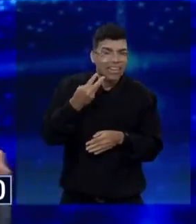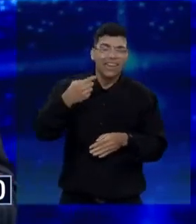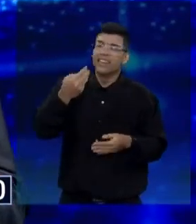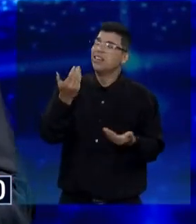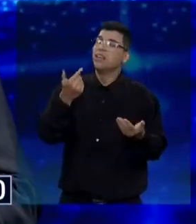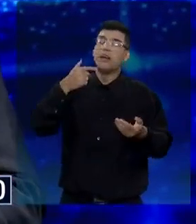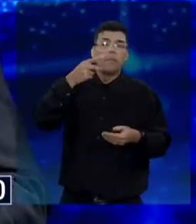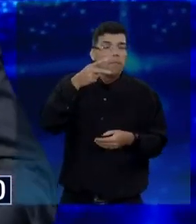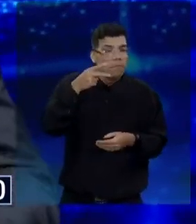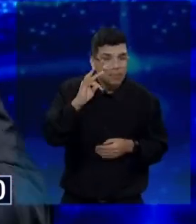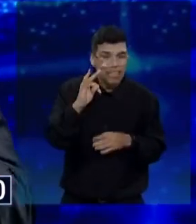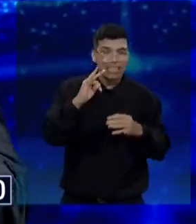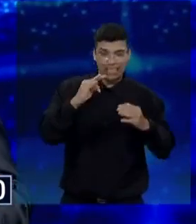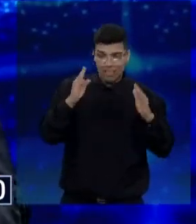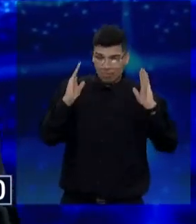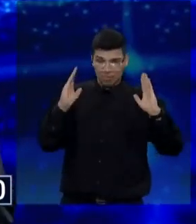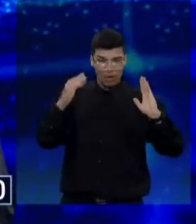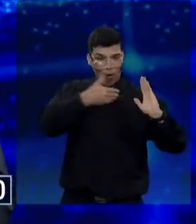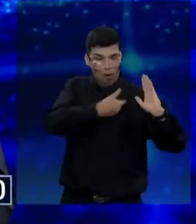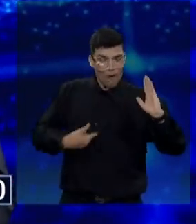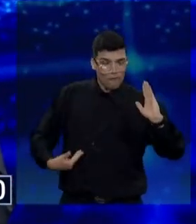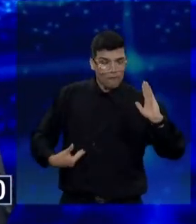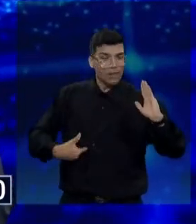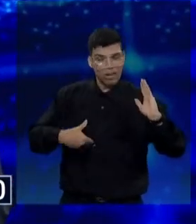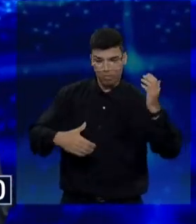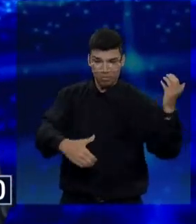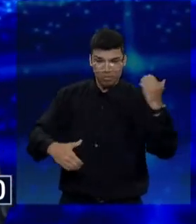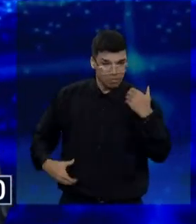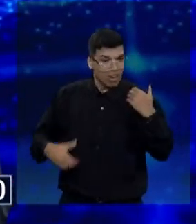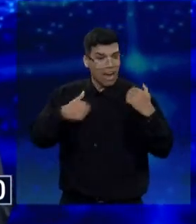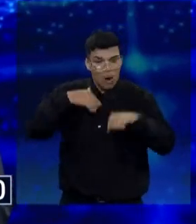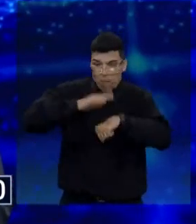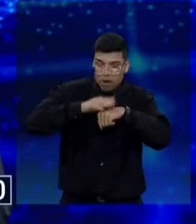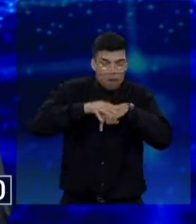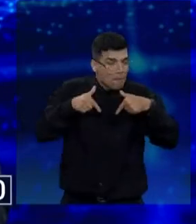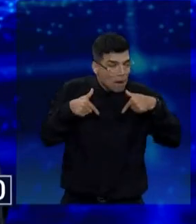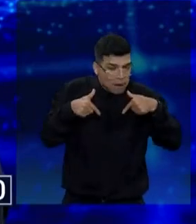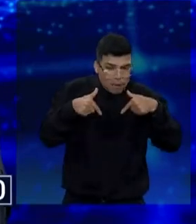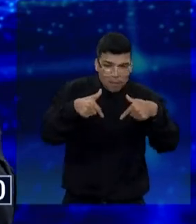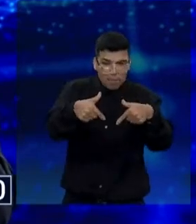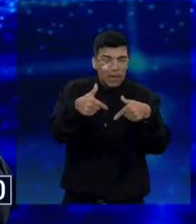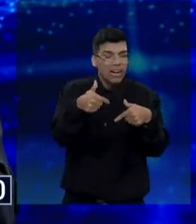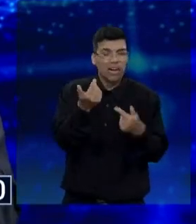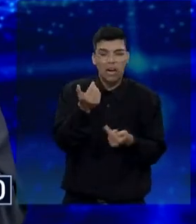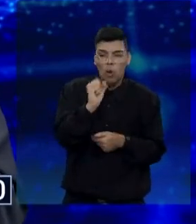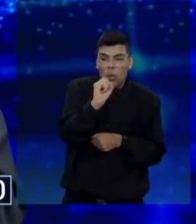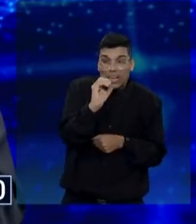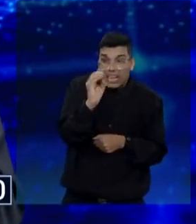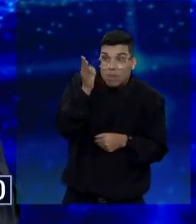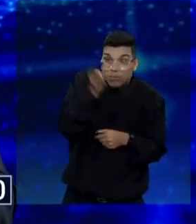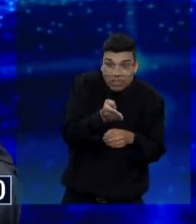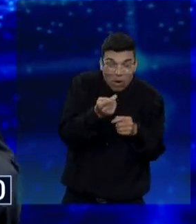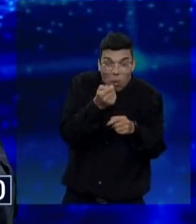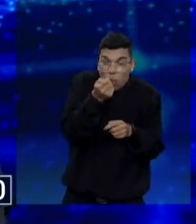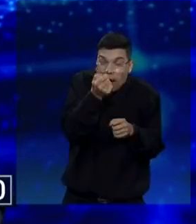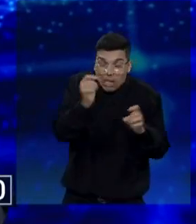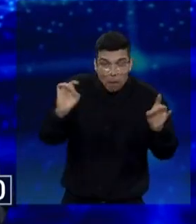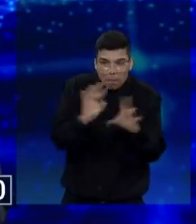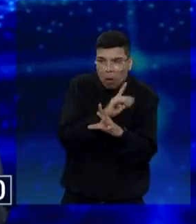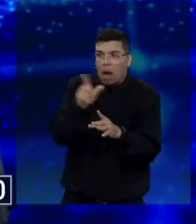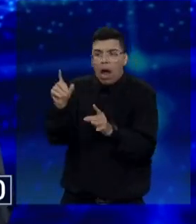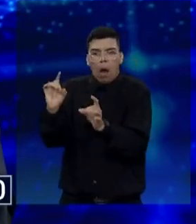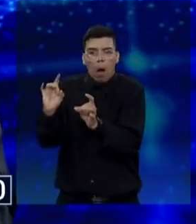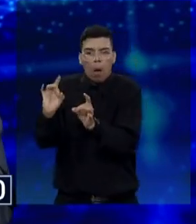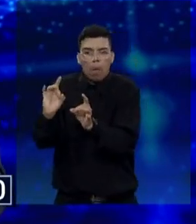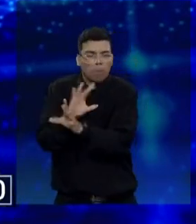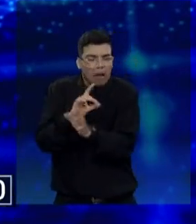pelo governo do PT. Mais de 80% das obras feitas. E ele vai lá, termina. Quando eu tomei posse, em